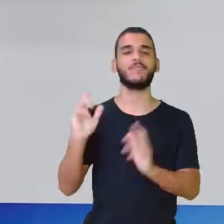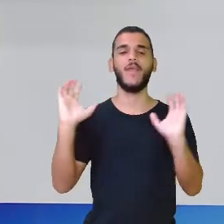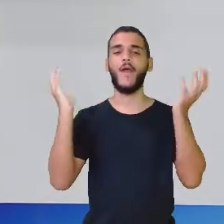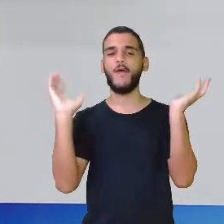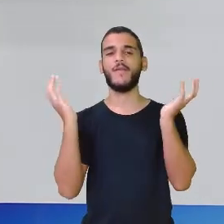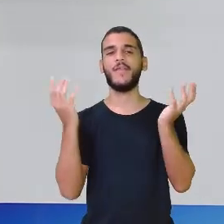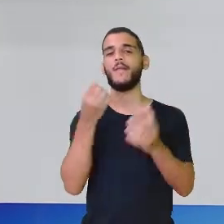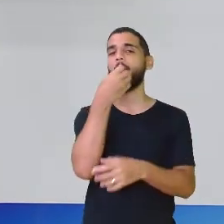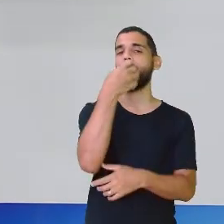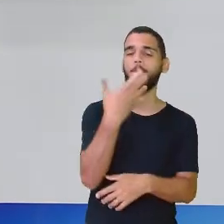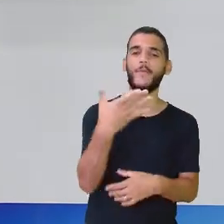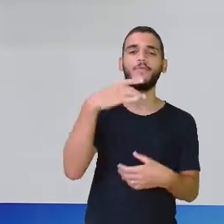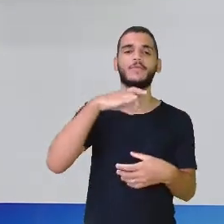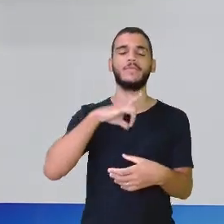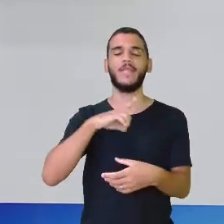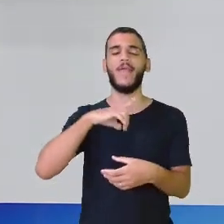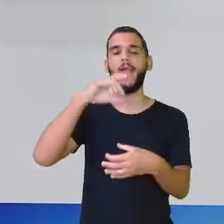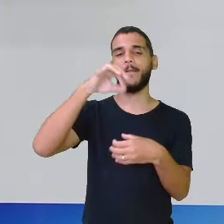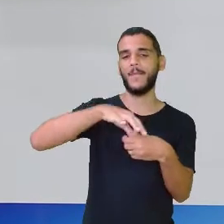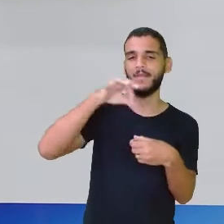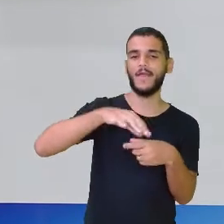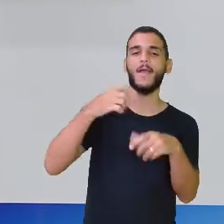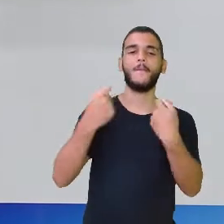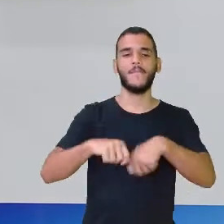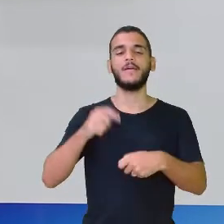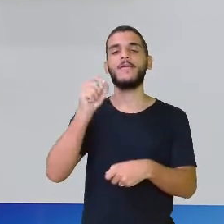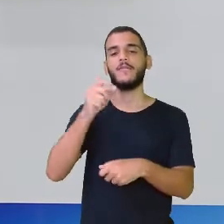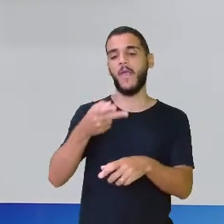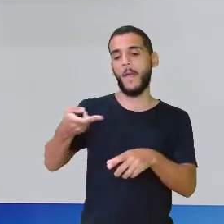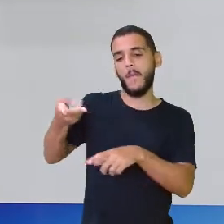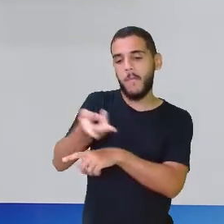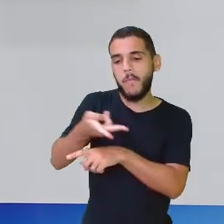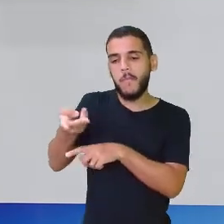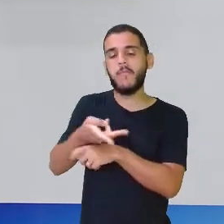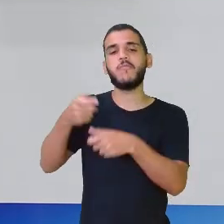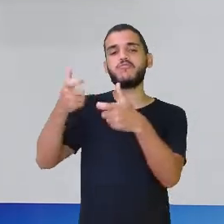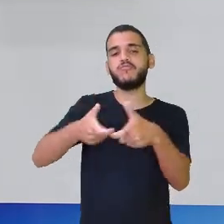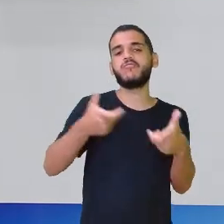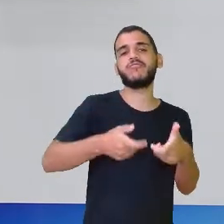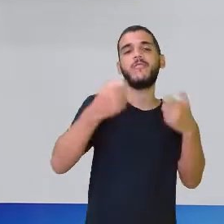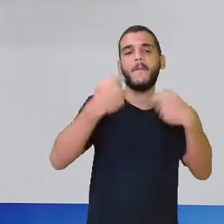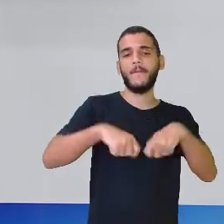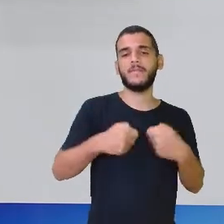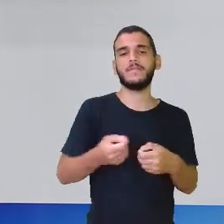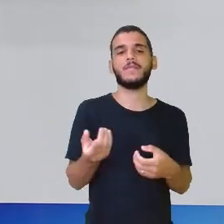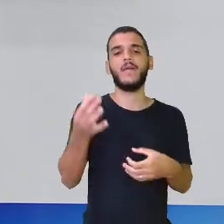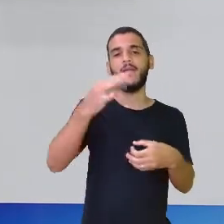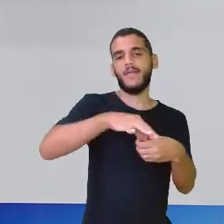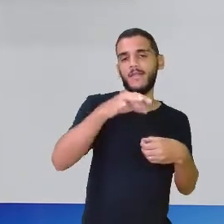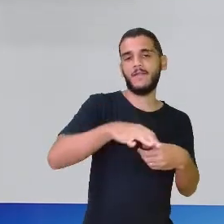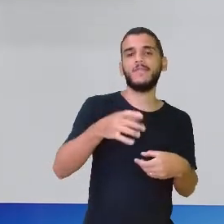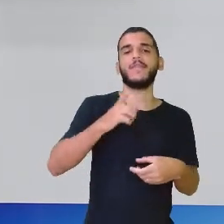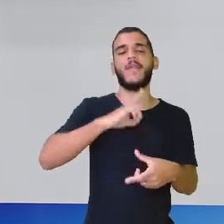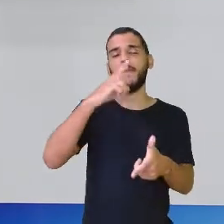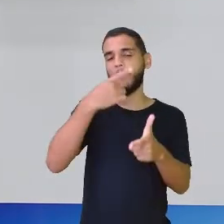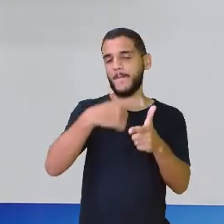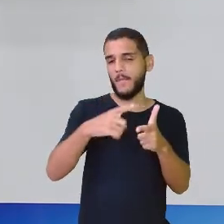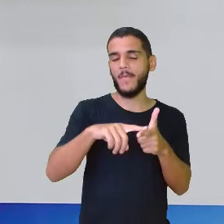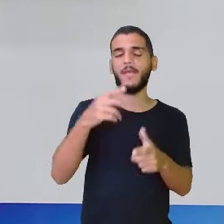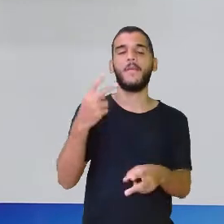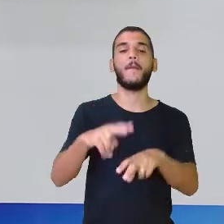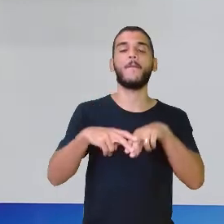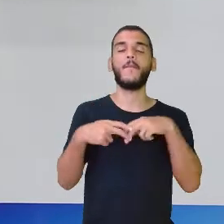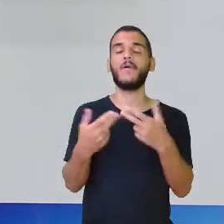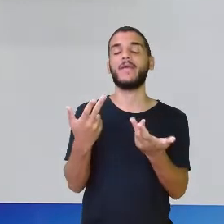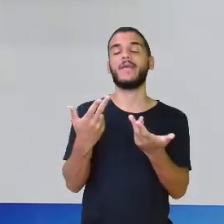fazer esses plantios. Então, eles precisavam procurar locais que eles pudessem plantar. E aí começa o problema. Por quê?